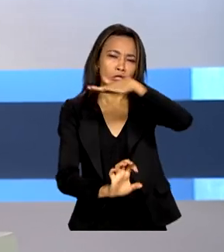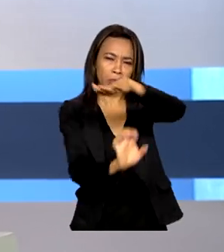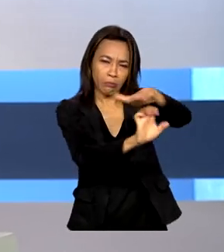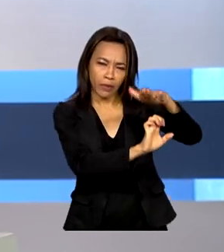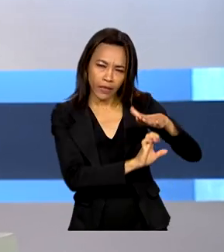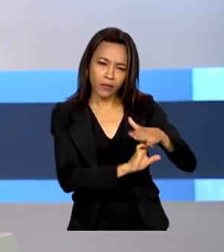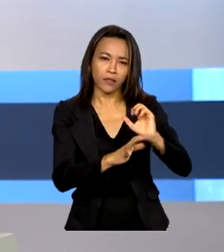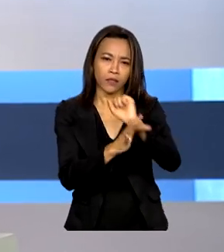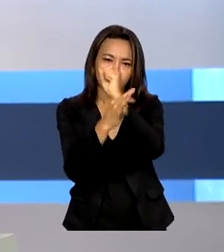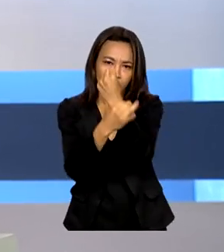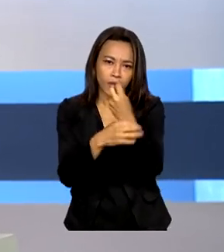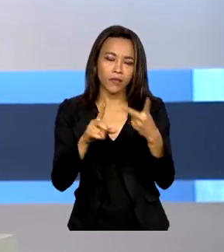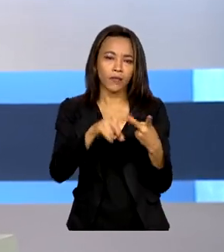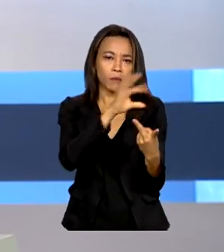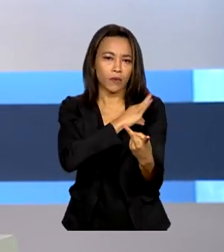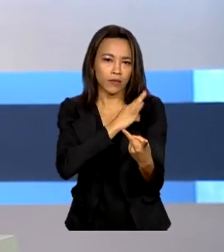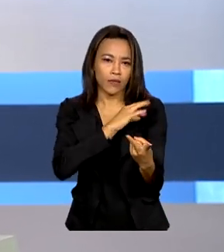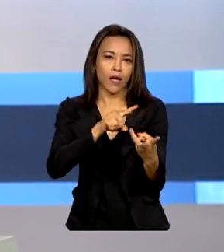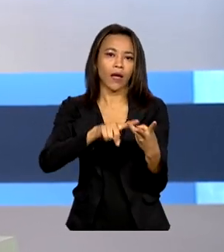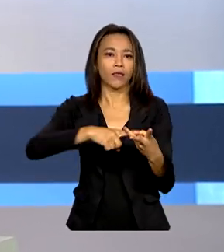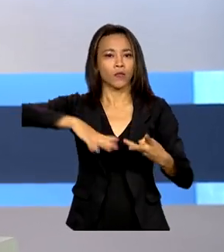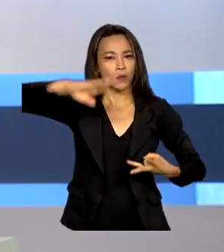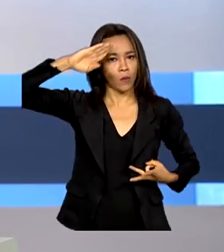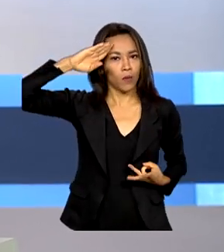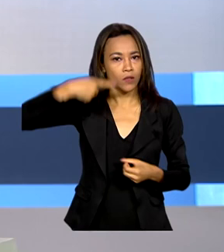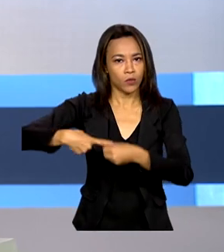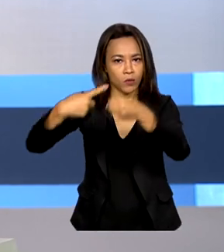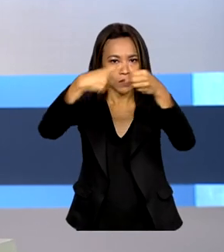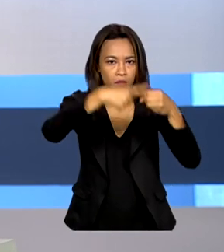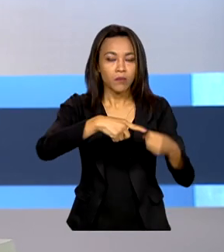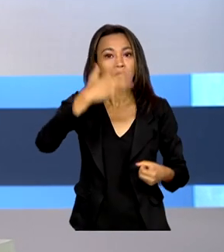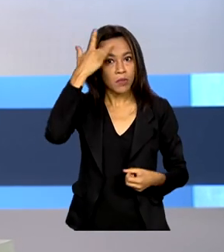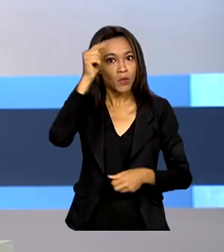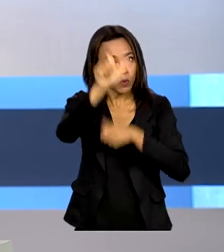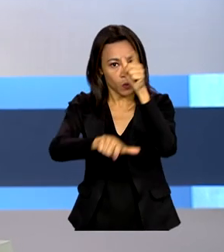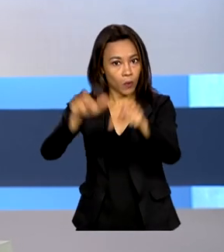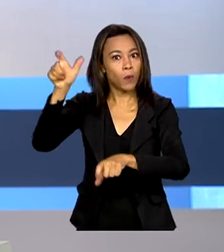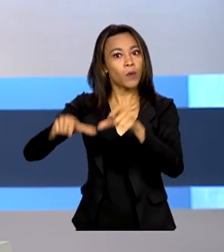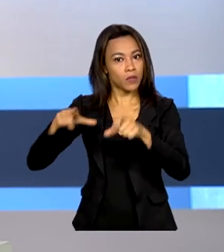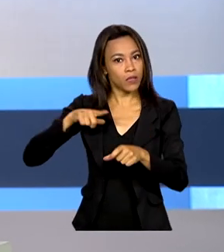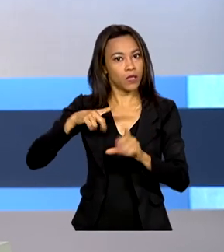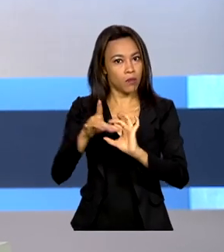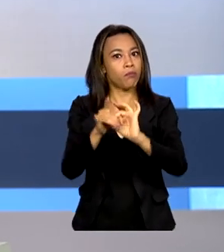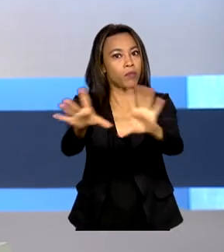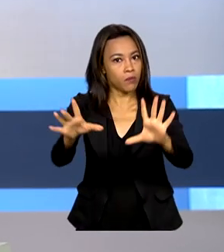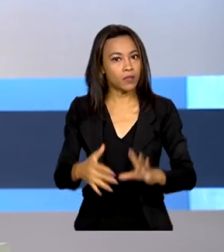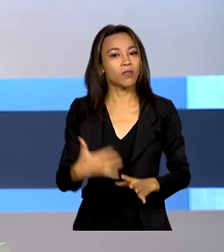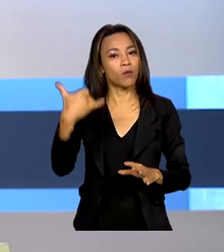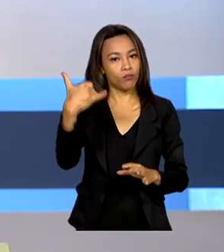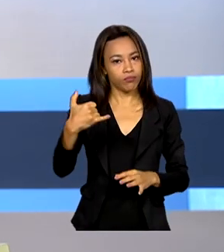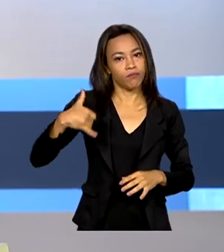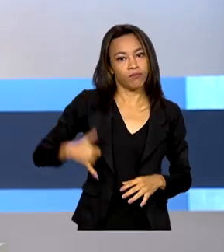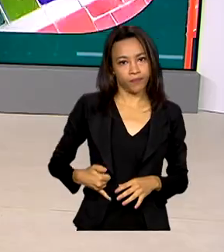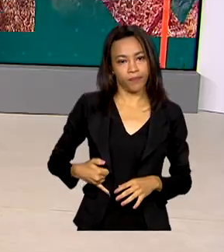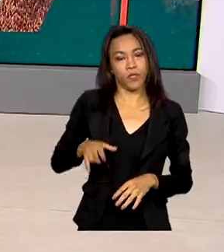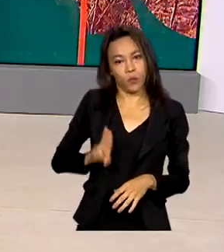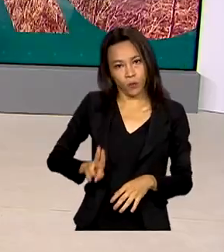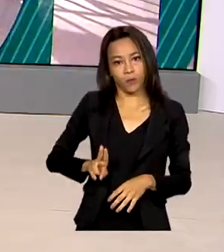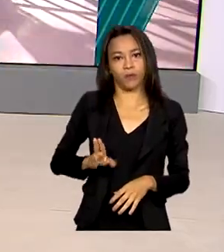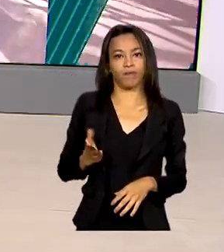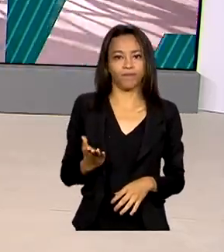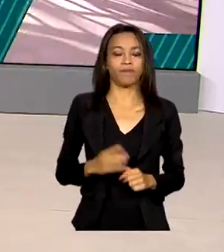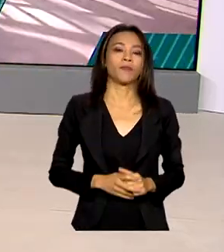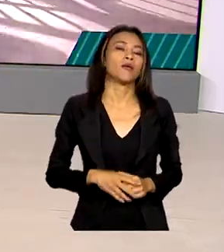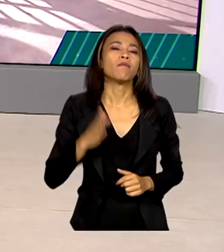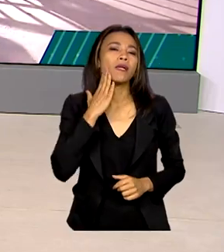privada, policiais civis, guardas municipais e pessoas físicas com autorização de posse ou porte. Para